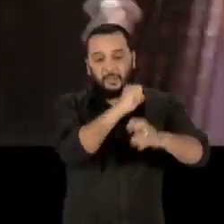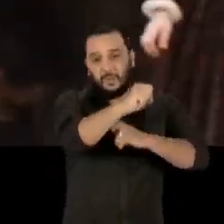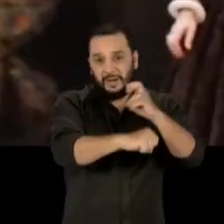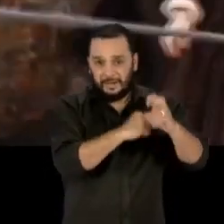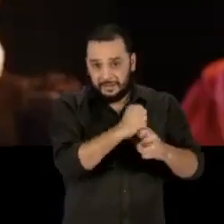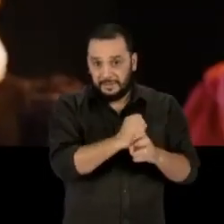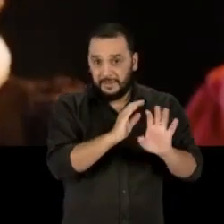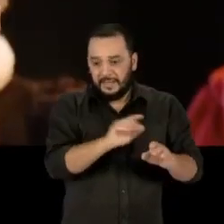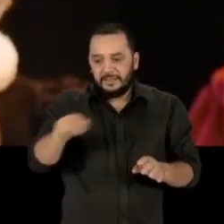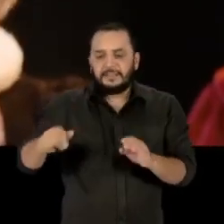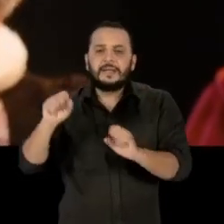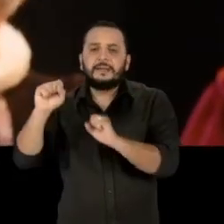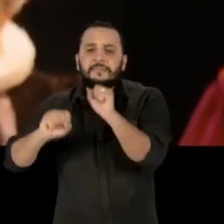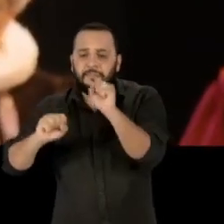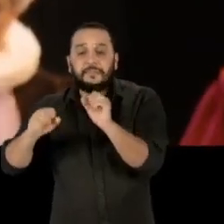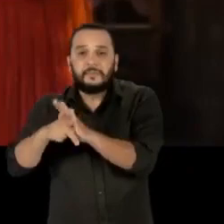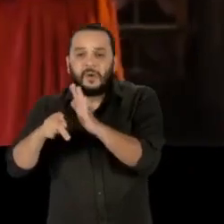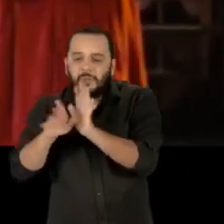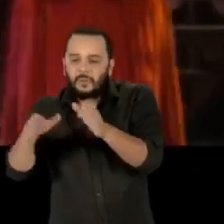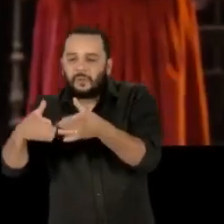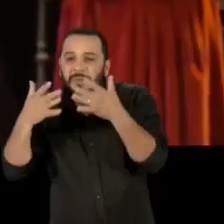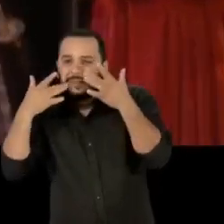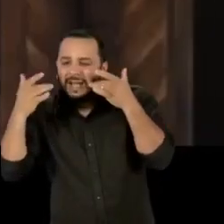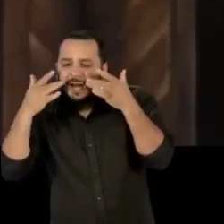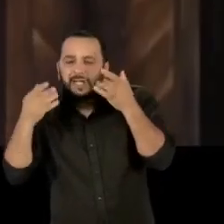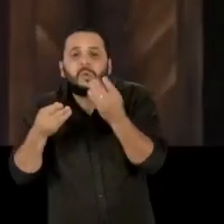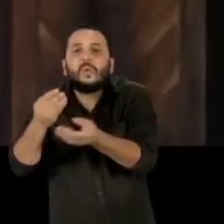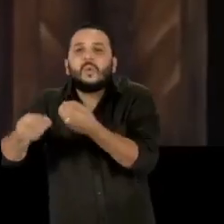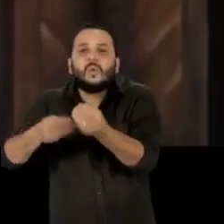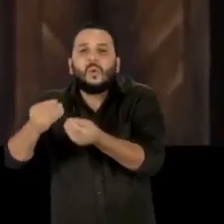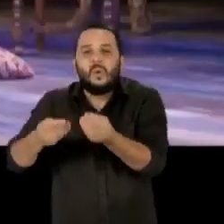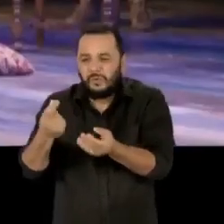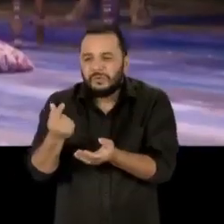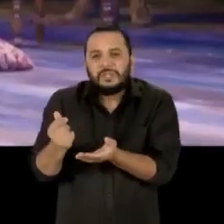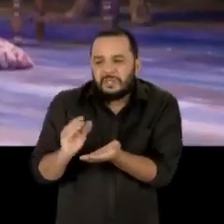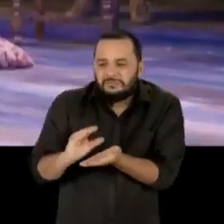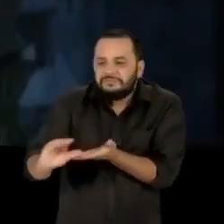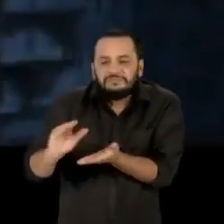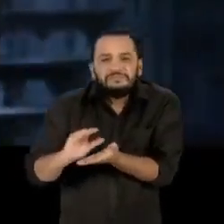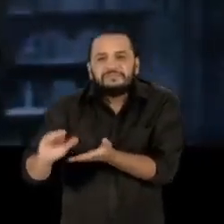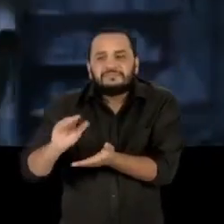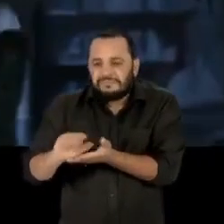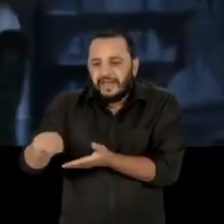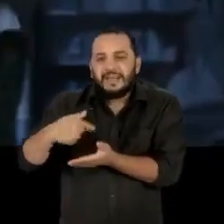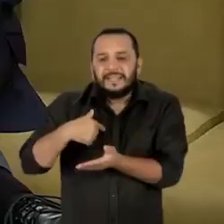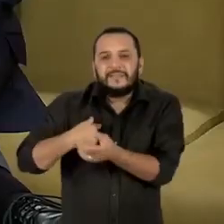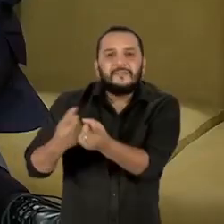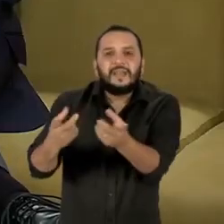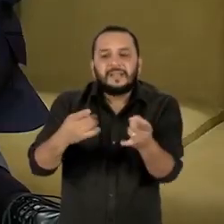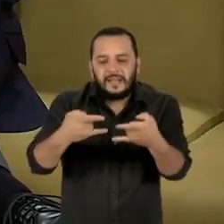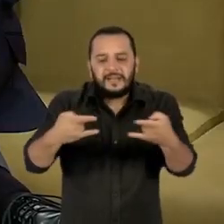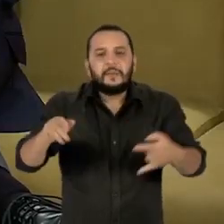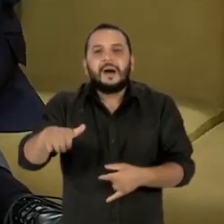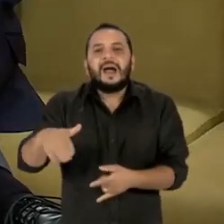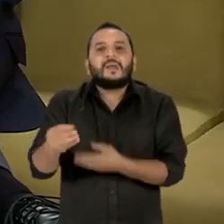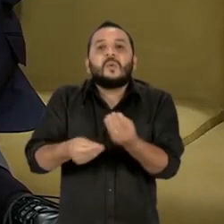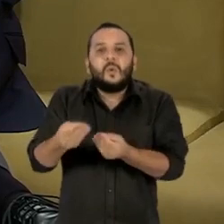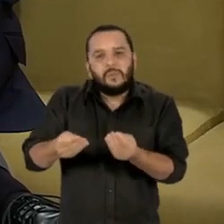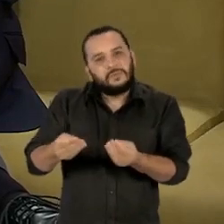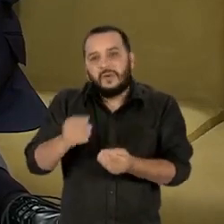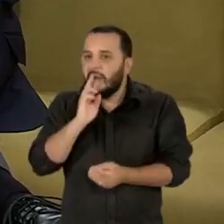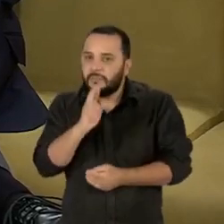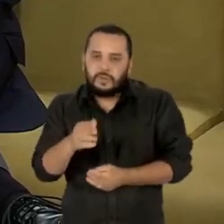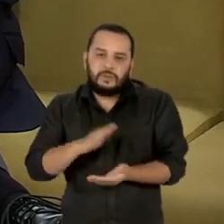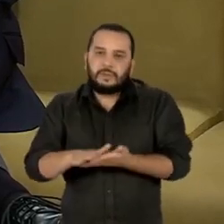Company ainda não informou como vai financiar agora seu programa de ingressos mais baratos. A gente faz um